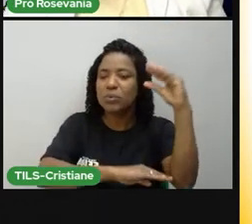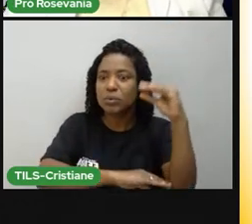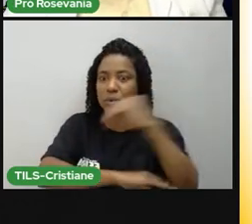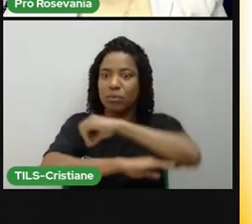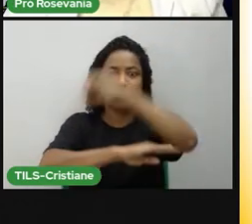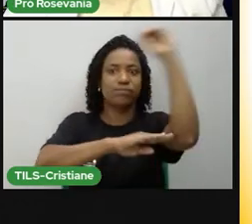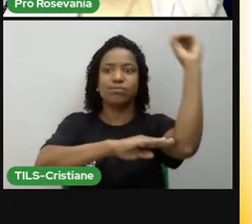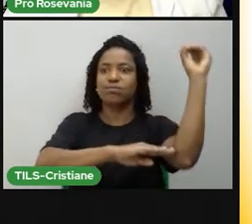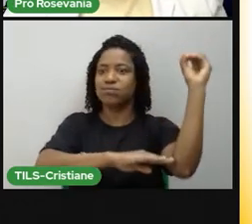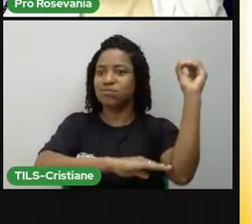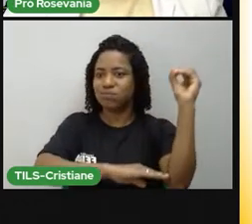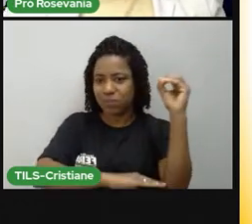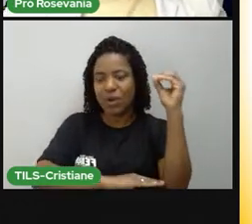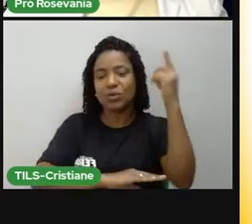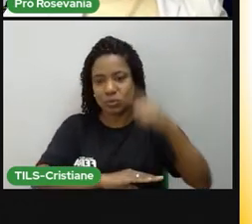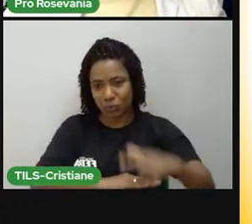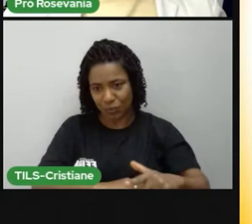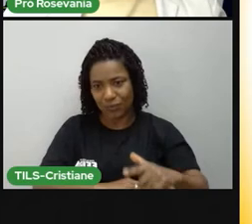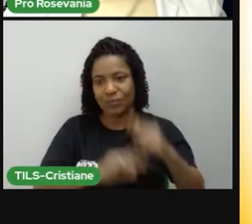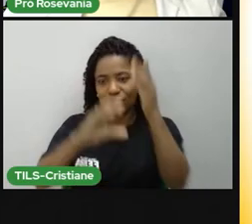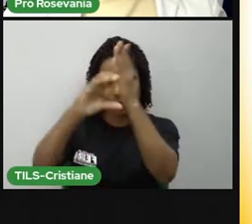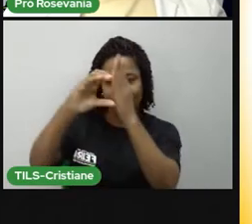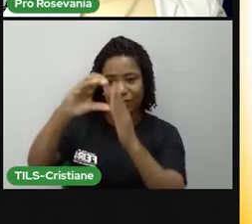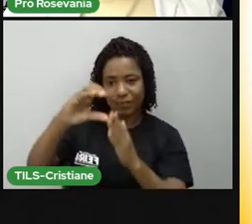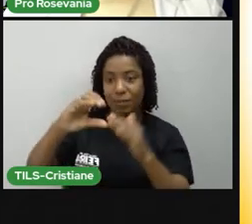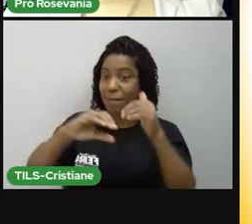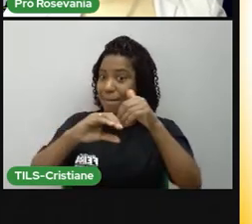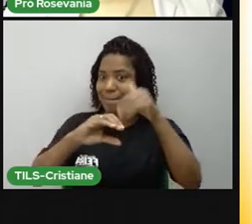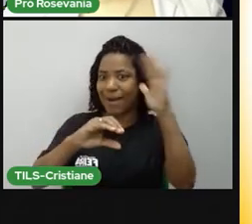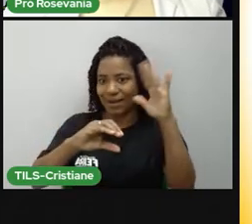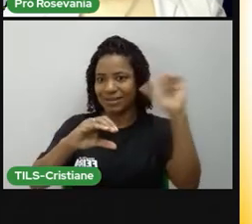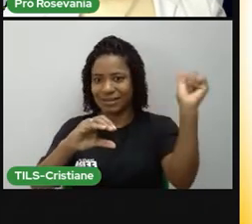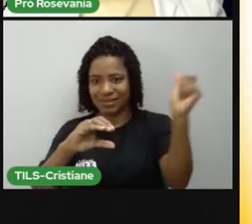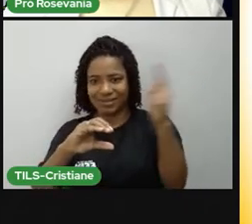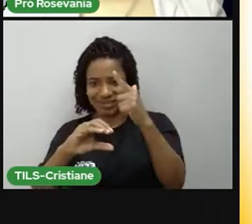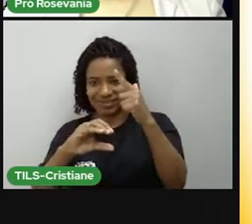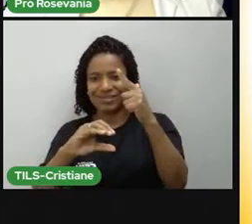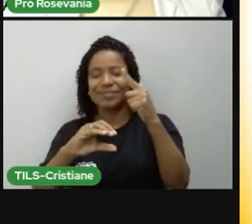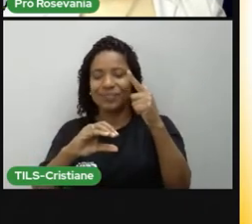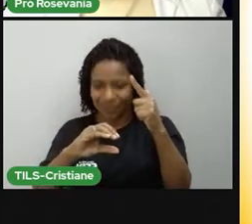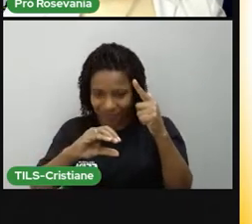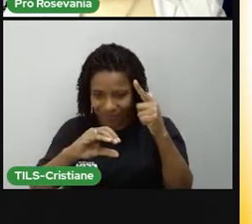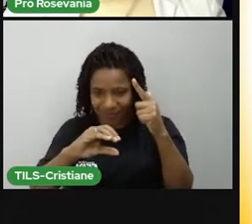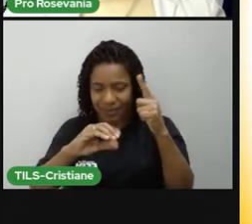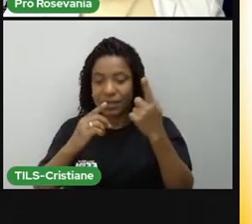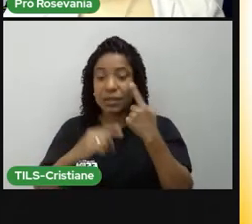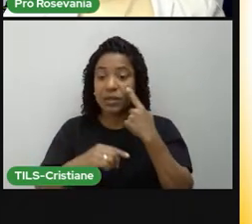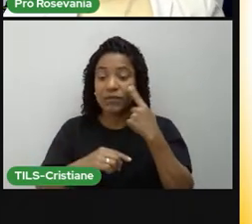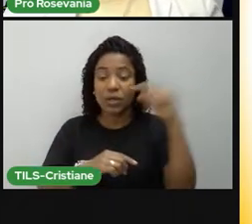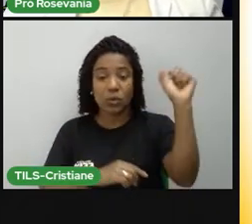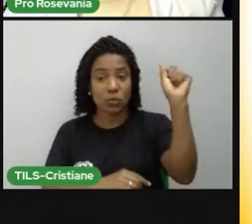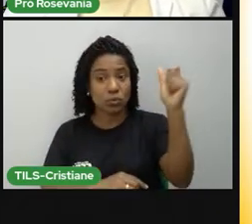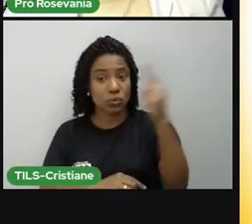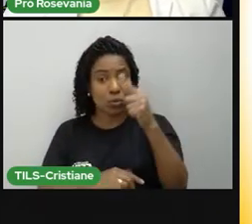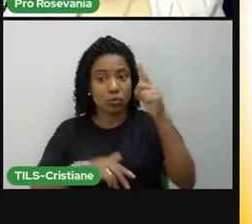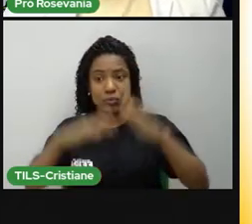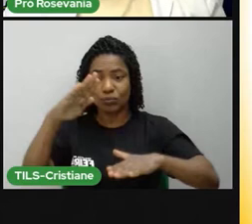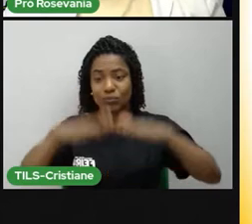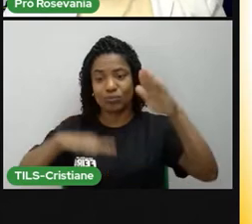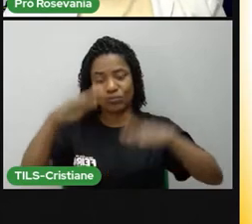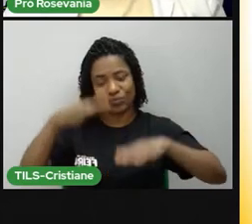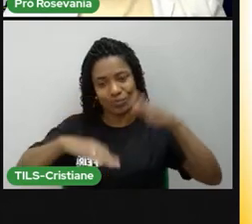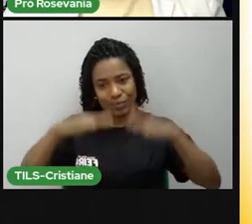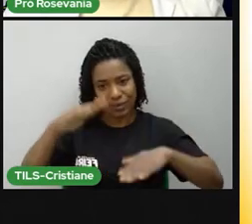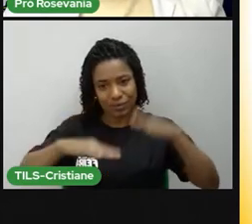o período escurecido mais longo no hemisfério sul. Então é mesmo essa questão de iluminação e essa questão